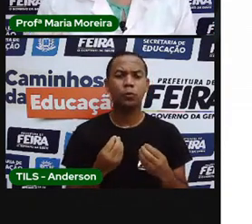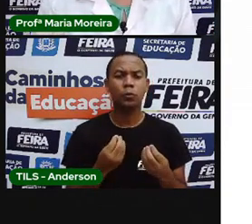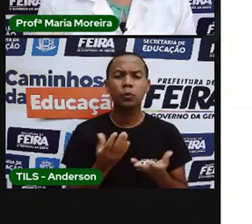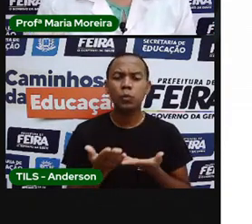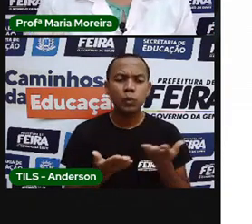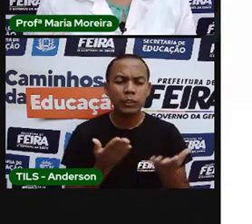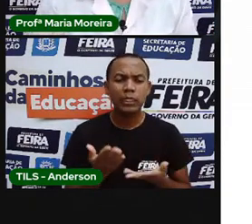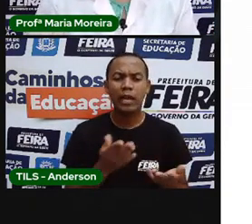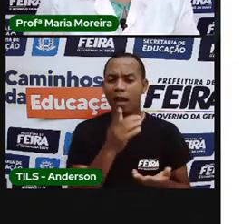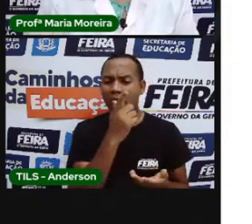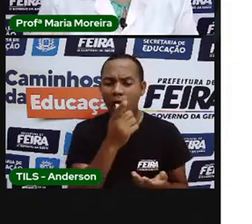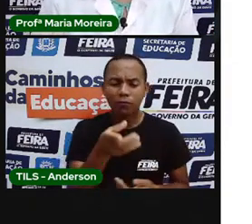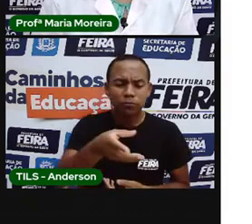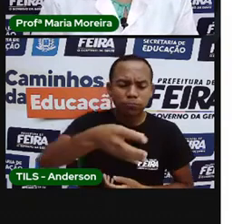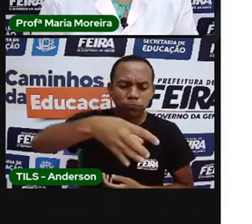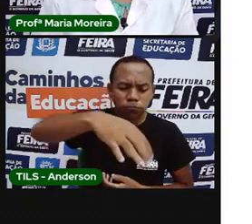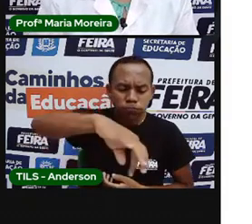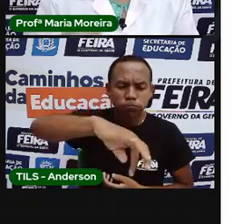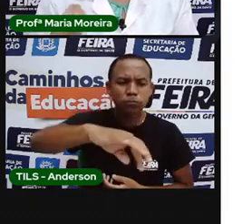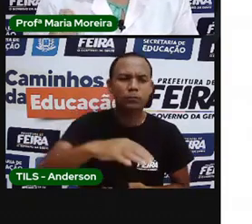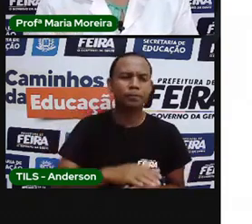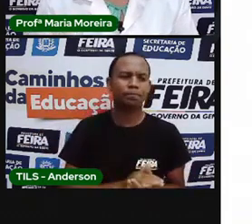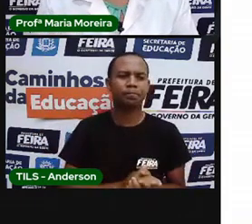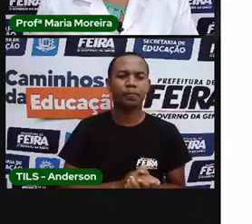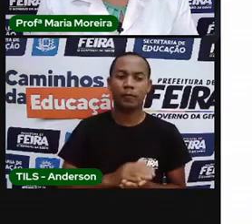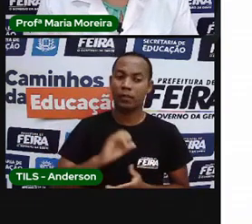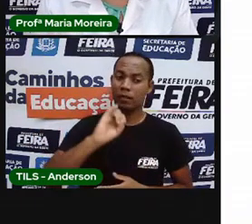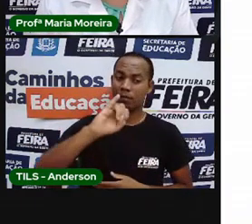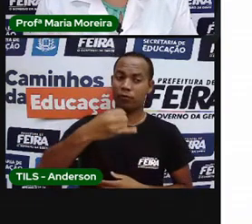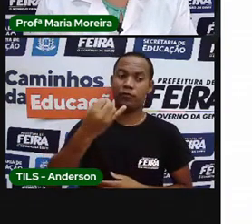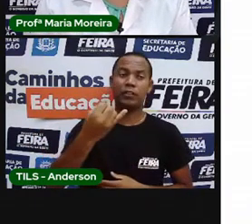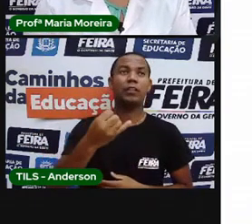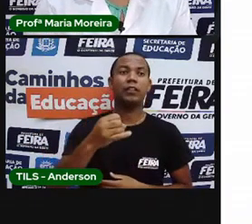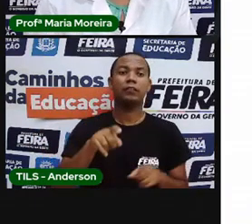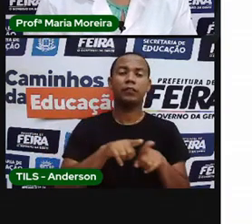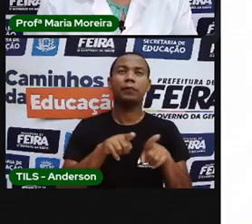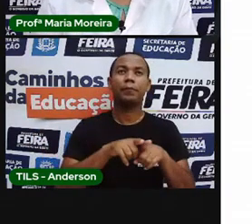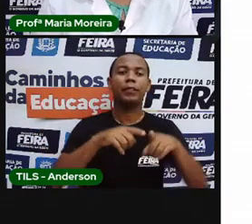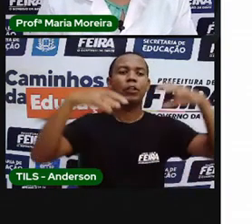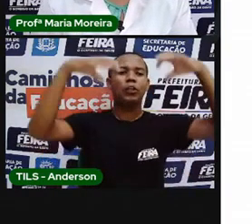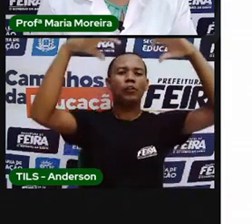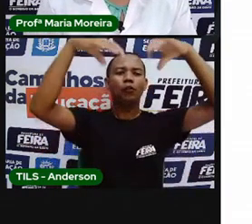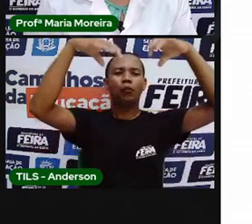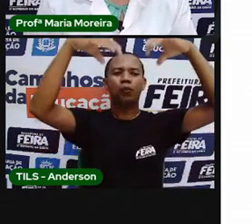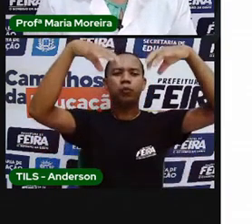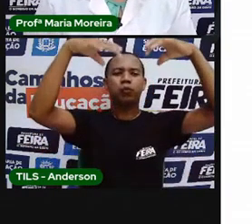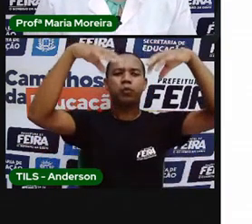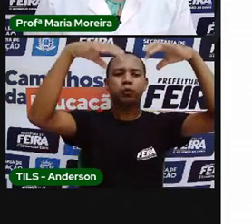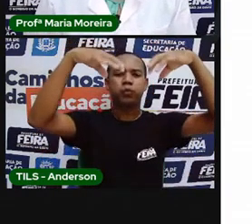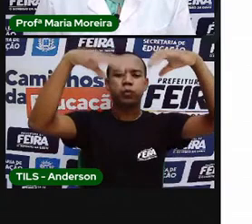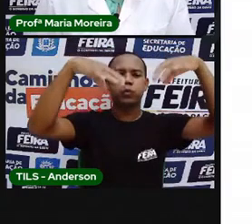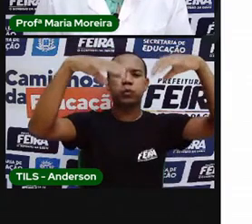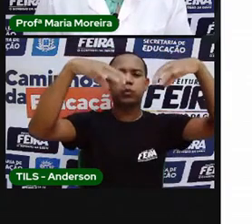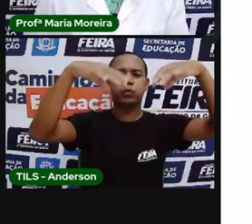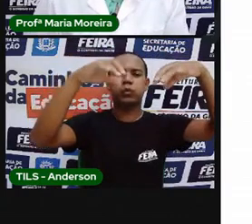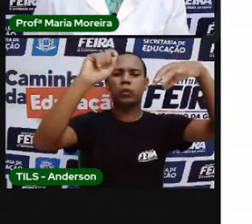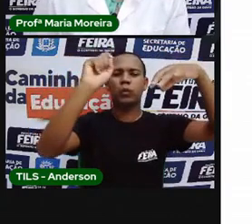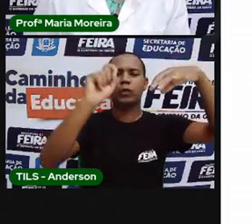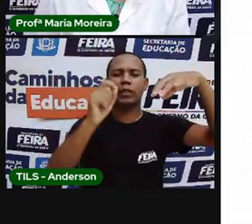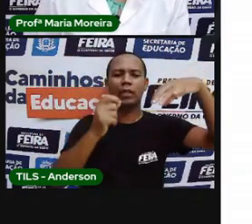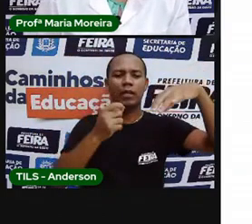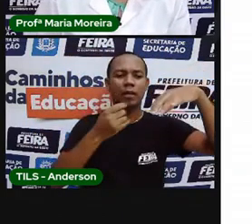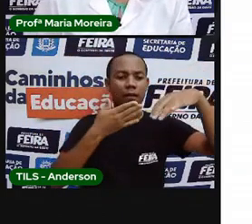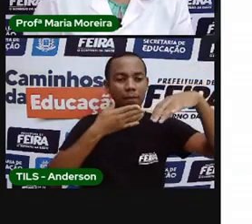Bom, aproveitando a água da chuva, então esse período aí chuveu bastante, né, esses